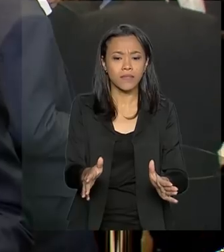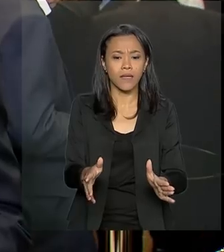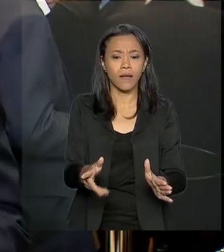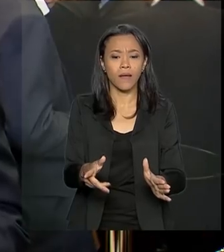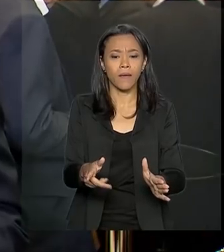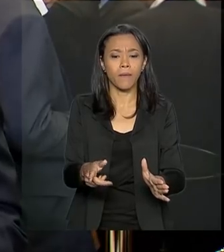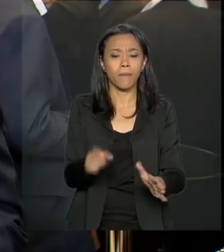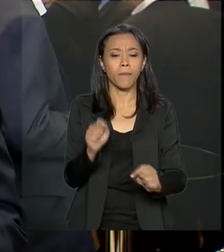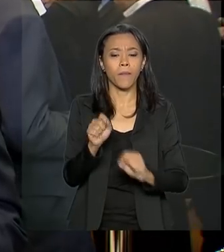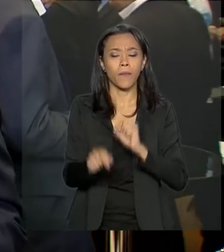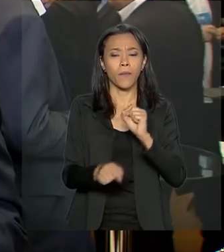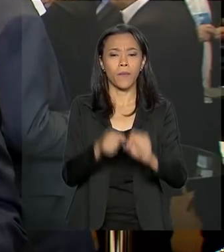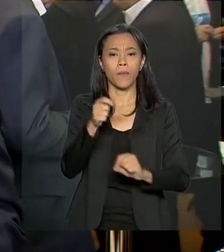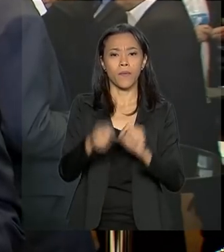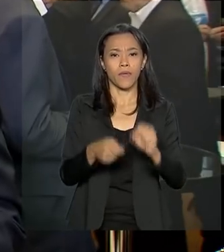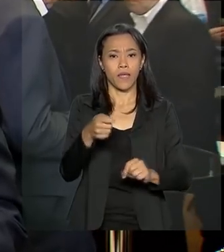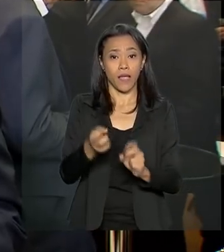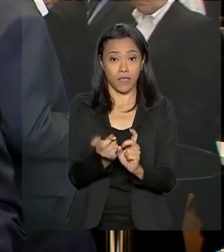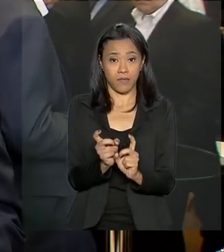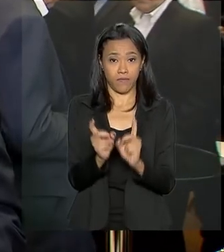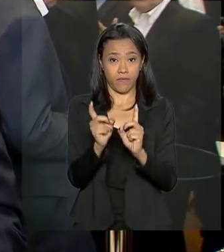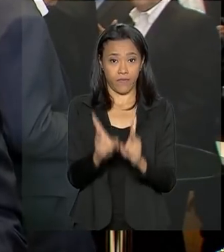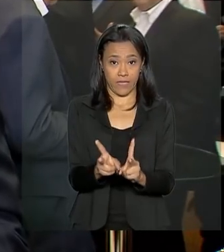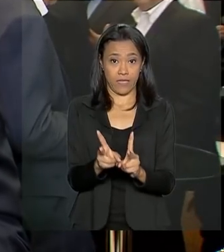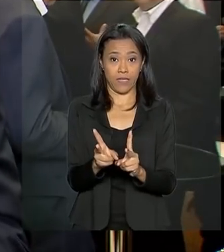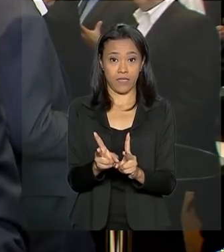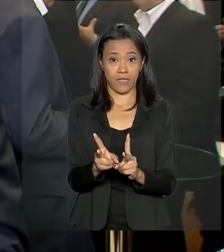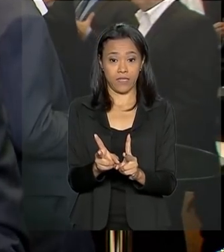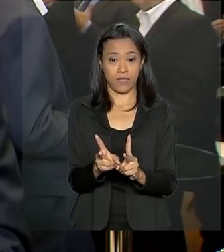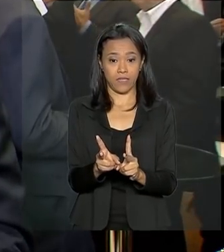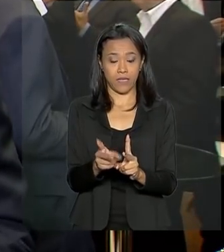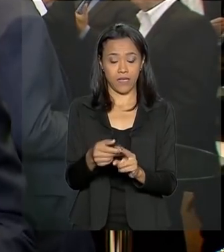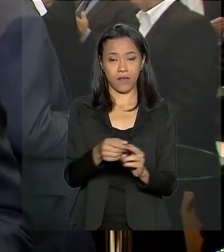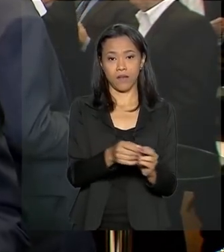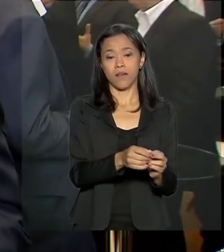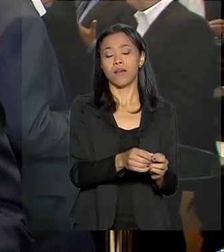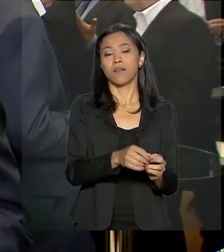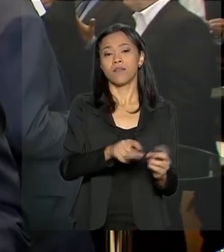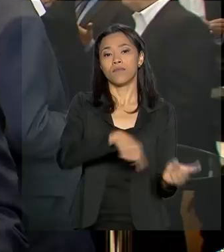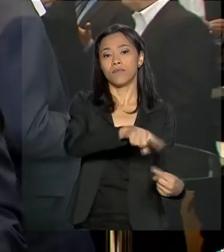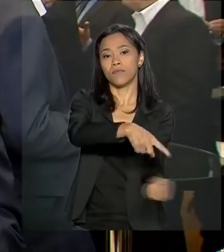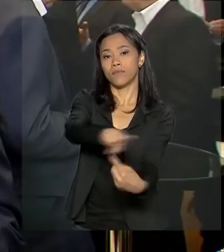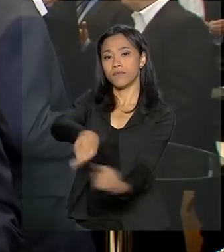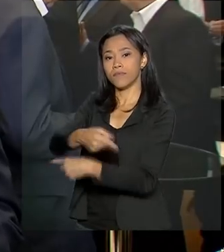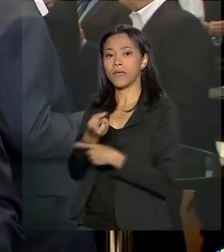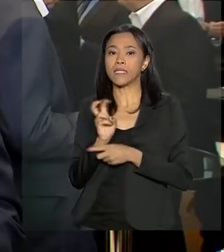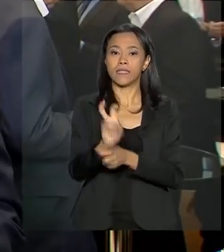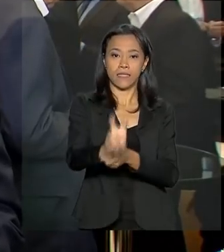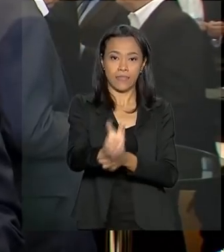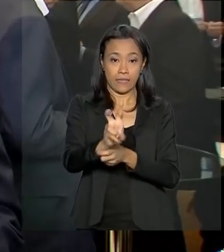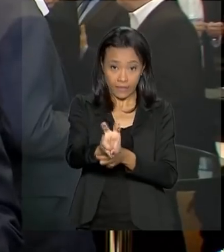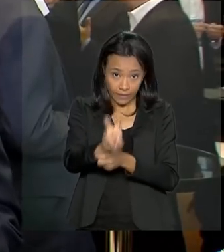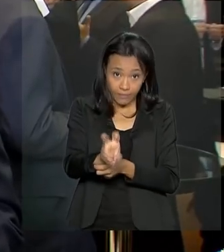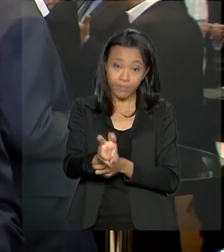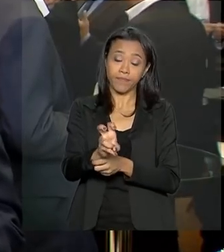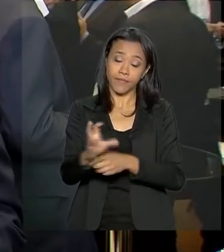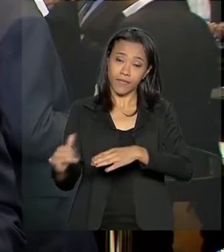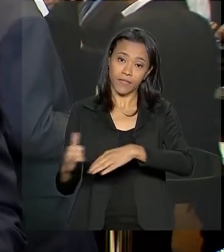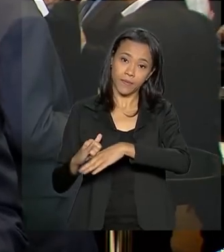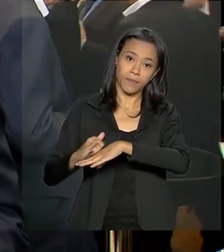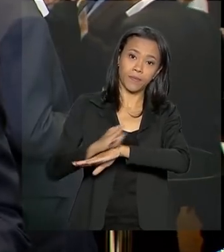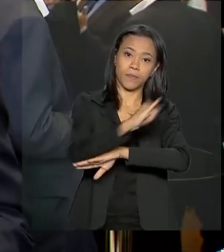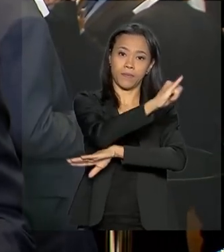A concessão dos aeroportos brasileiros, perdão, a quinta rodada de concessão dos aeroportos brasileiros.